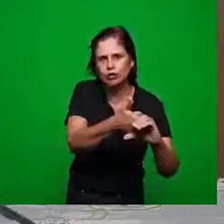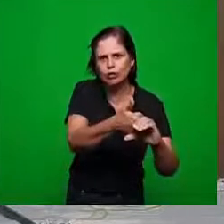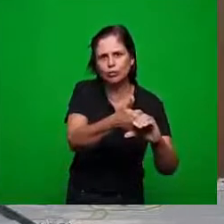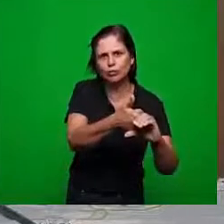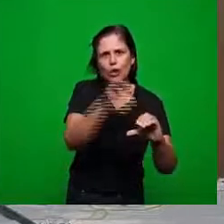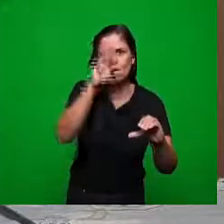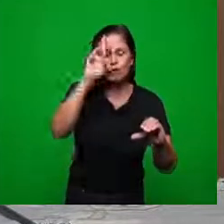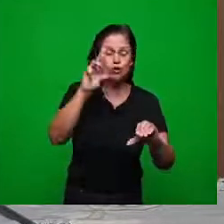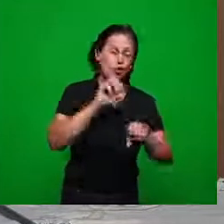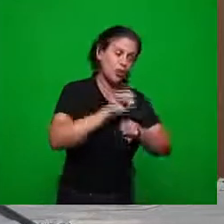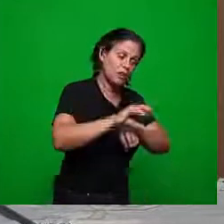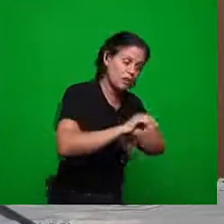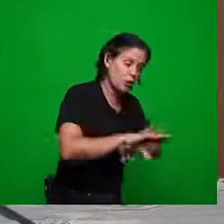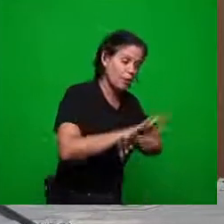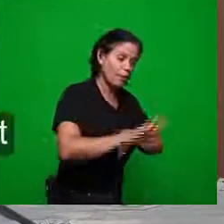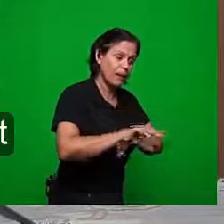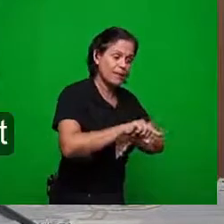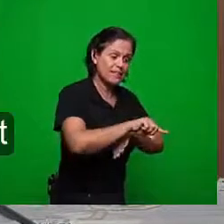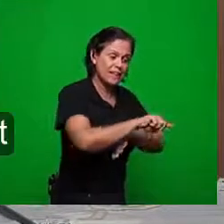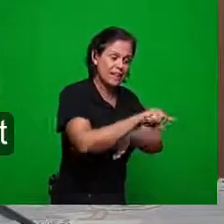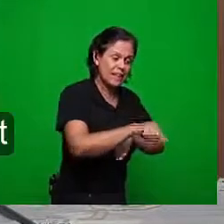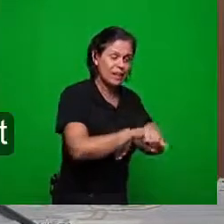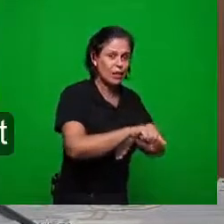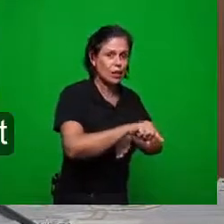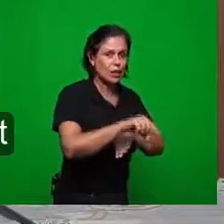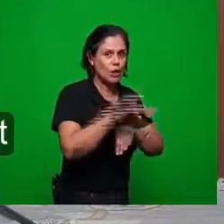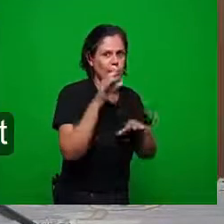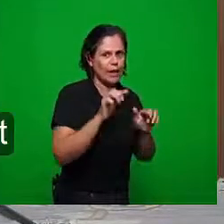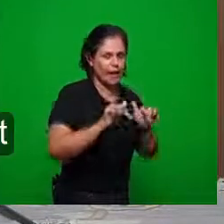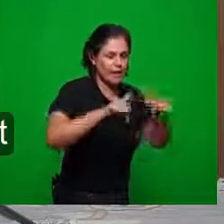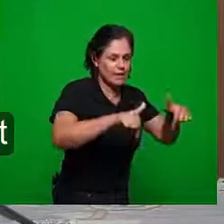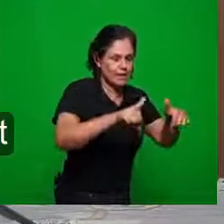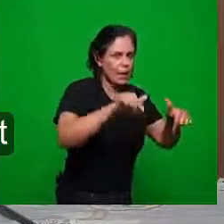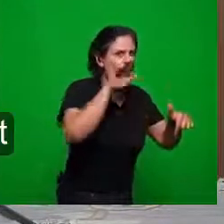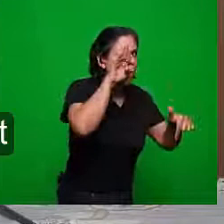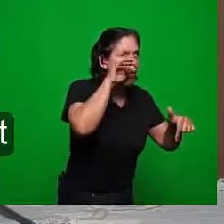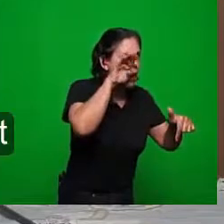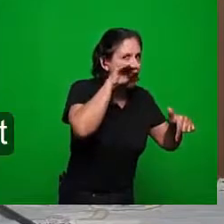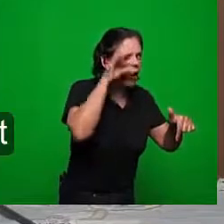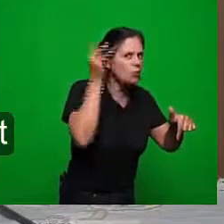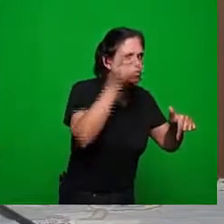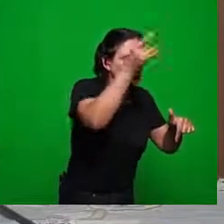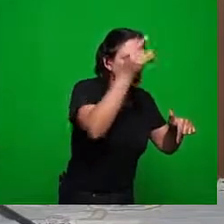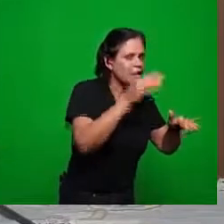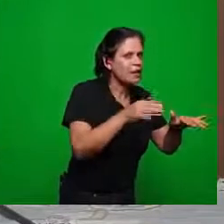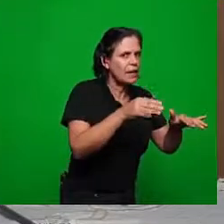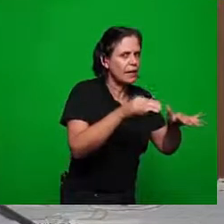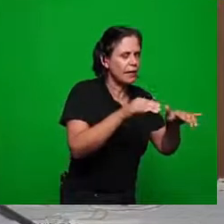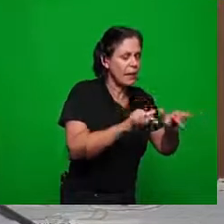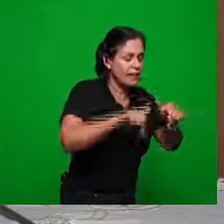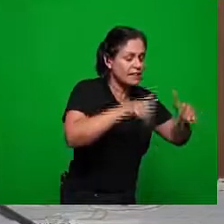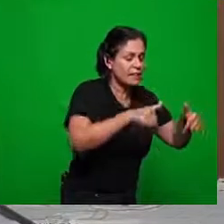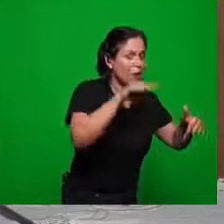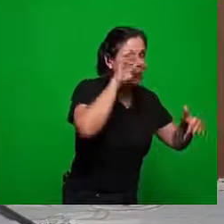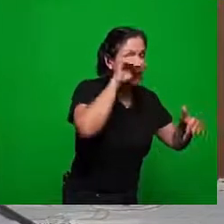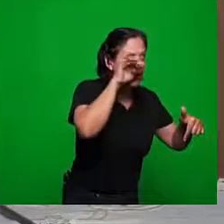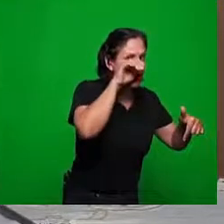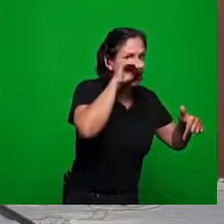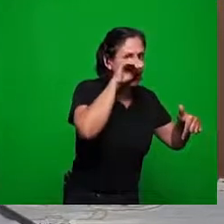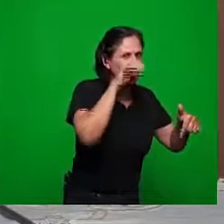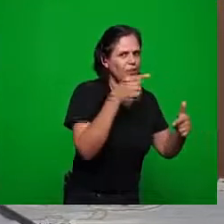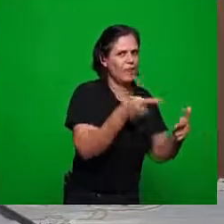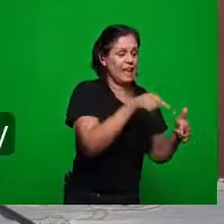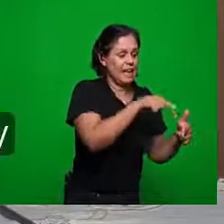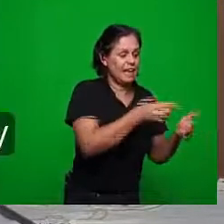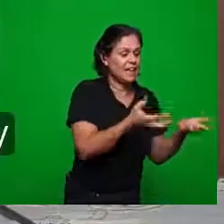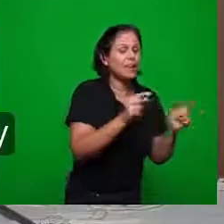Espírito Santo tinha uma doutrina mas entrou o Espírito de Balaon por causa do interesse material por causa do dinheiro por